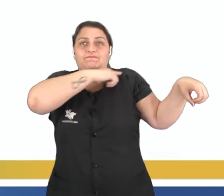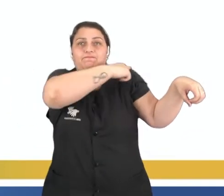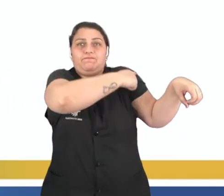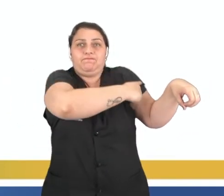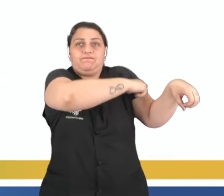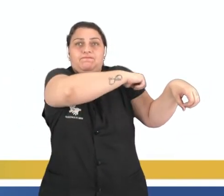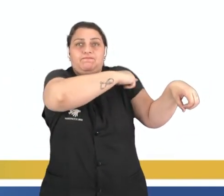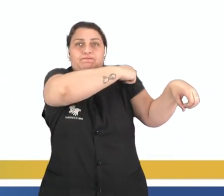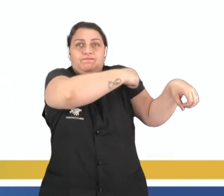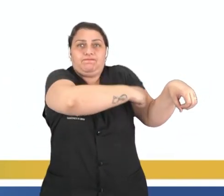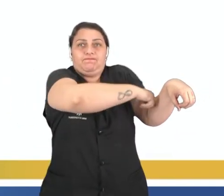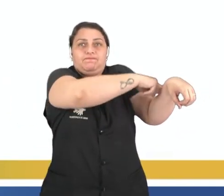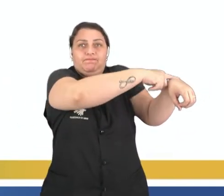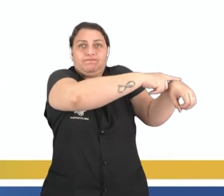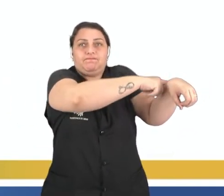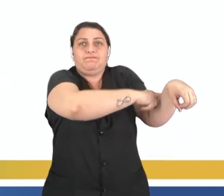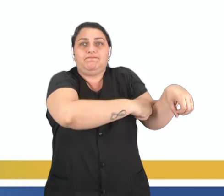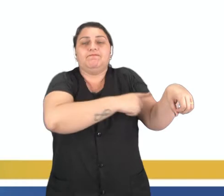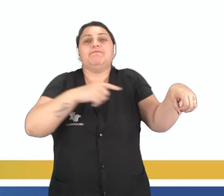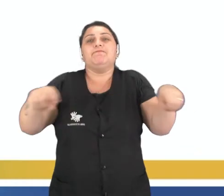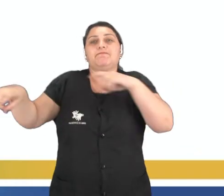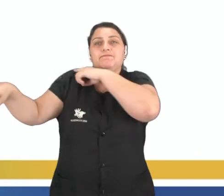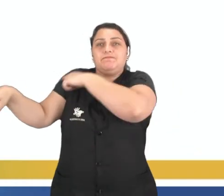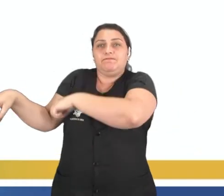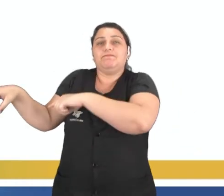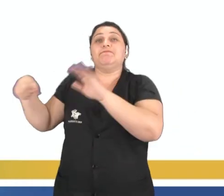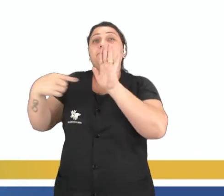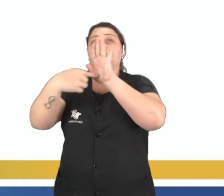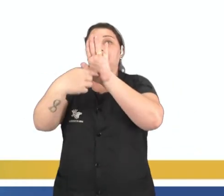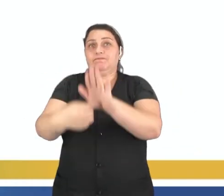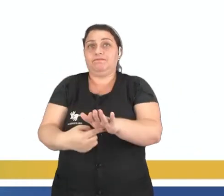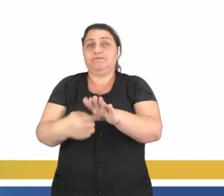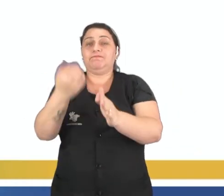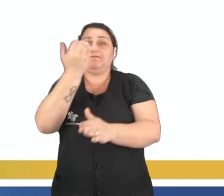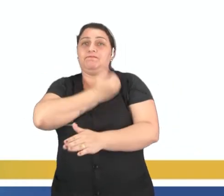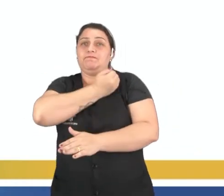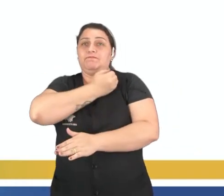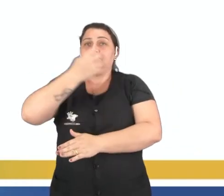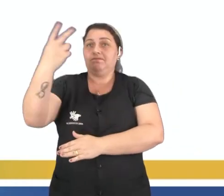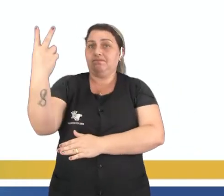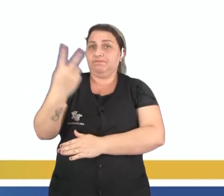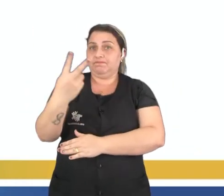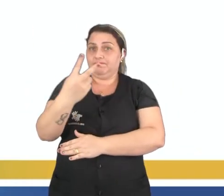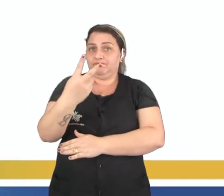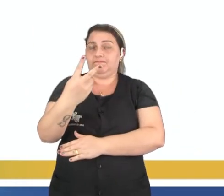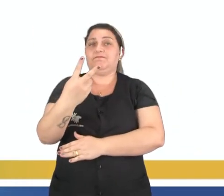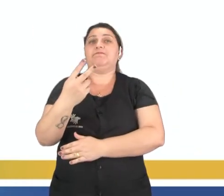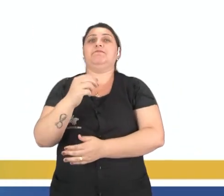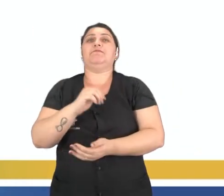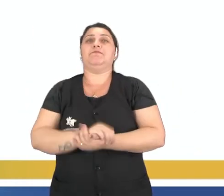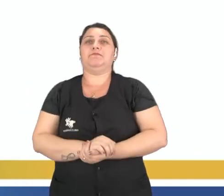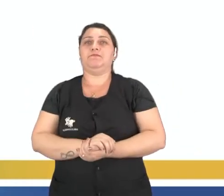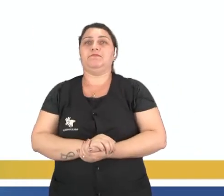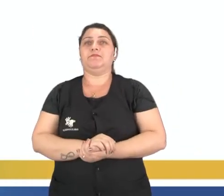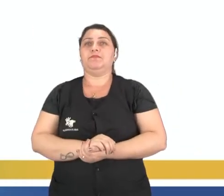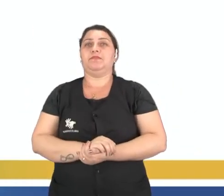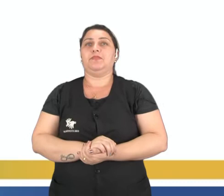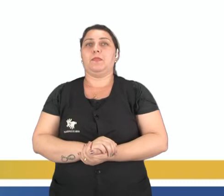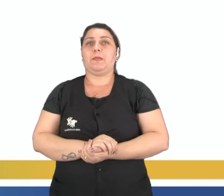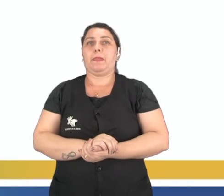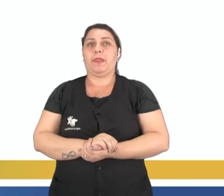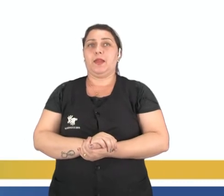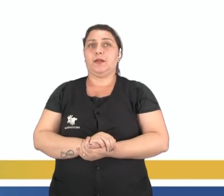tubas uterinas que estão indicadas ali na imagem pelo número 2, tá? Então a resposta é tubas